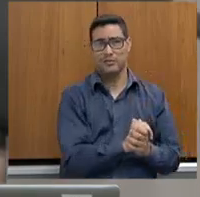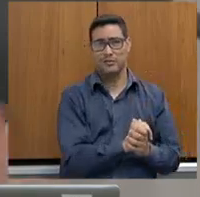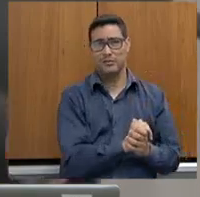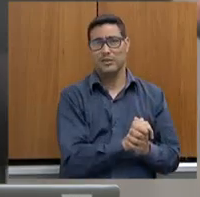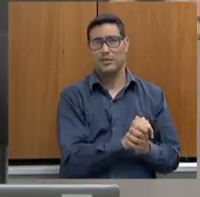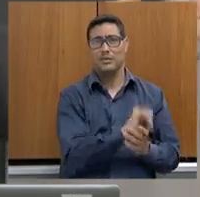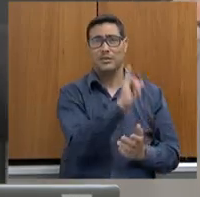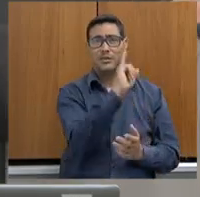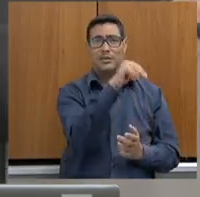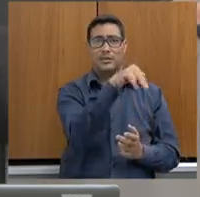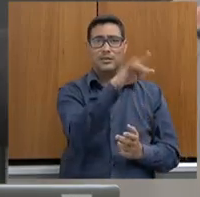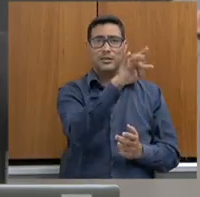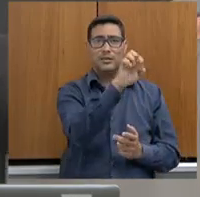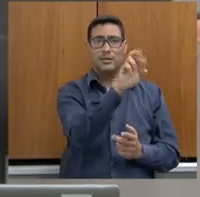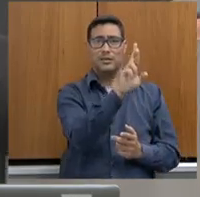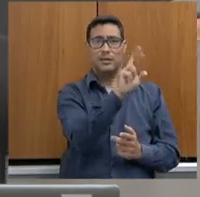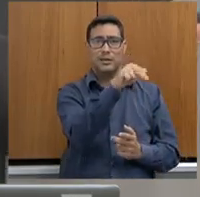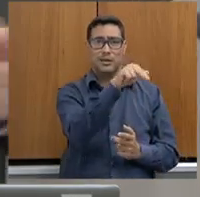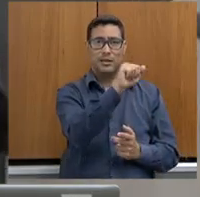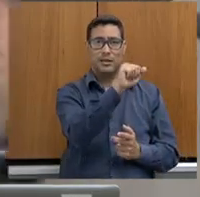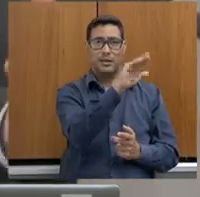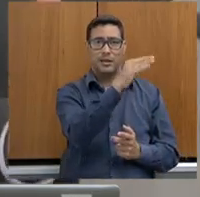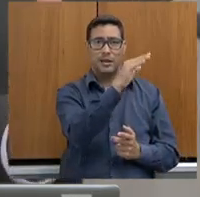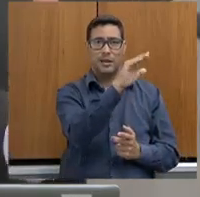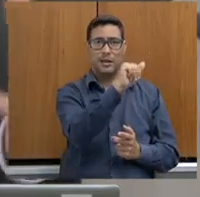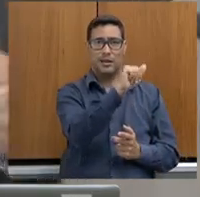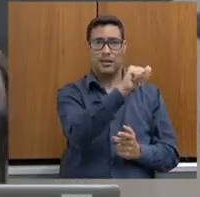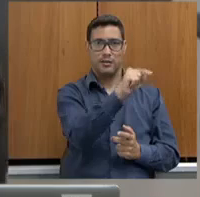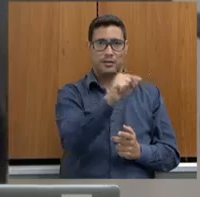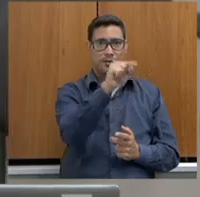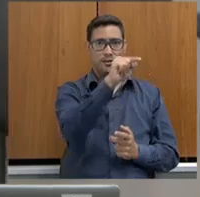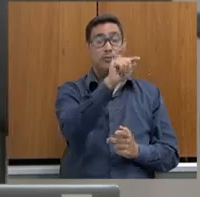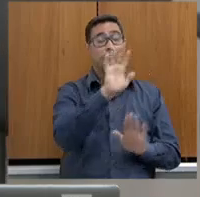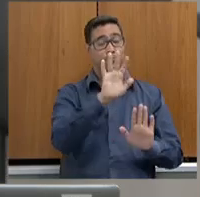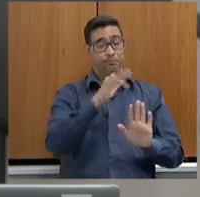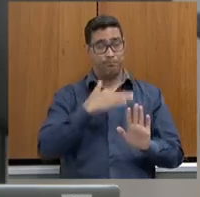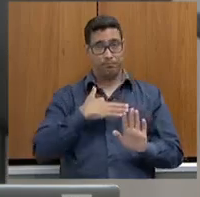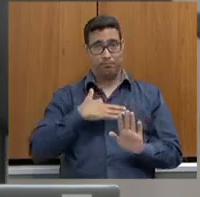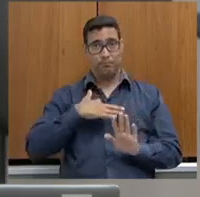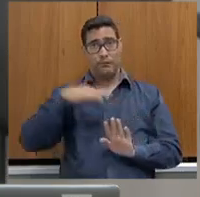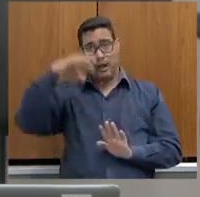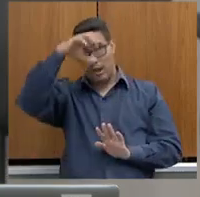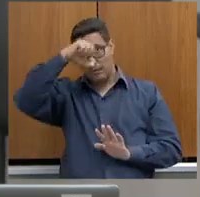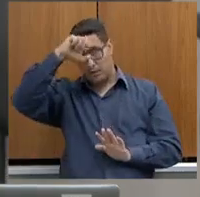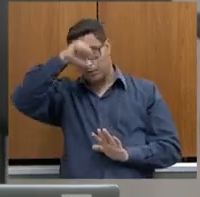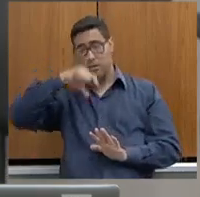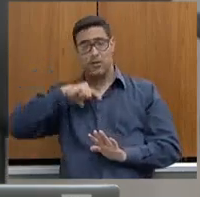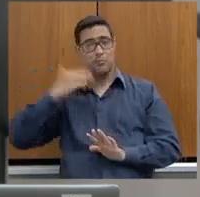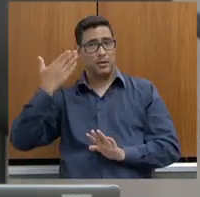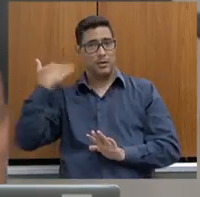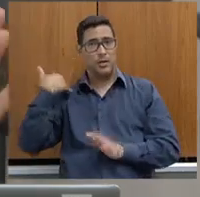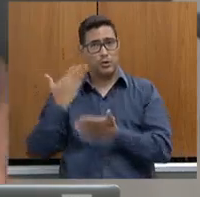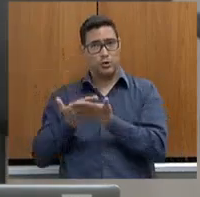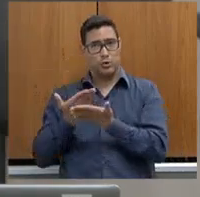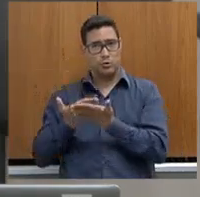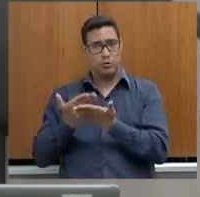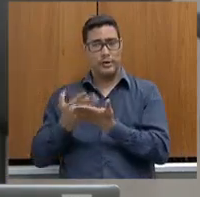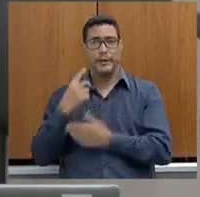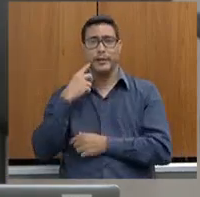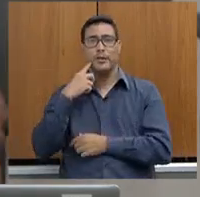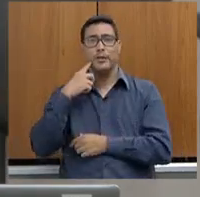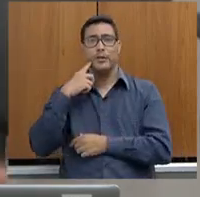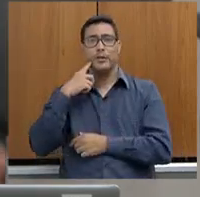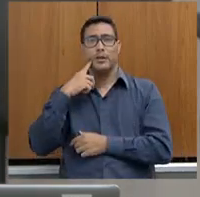Então, Bruno, eu aprendi, pelo menos, quando eu estudei direito, que o direito penal